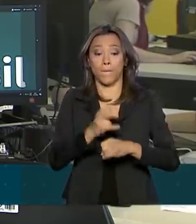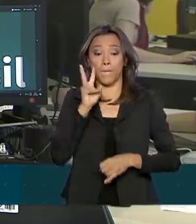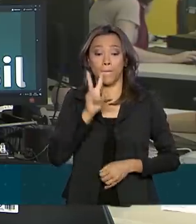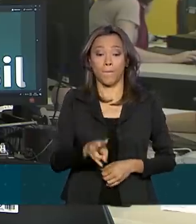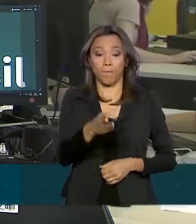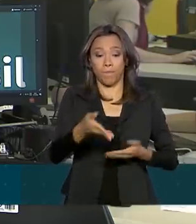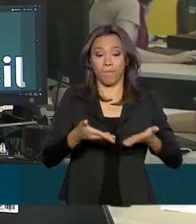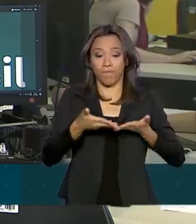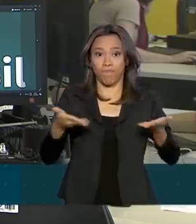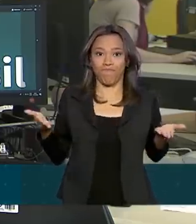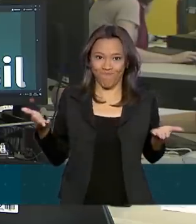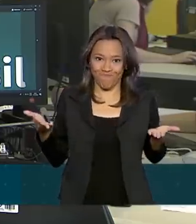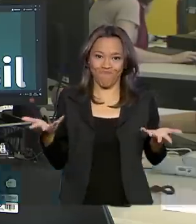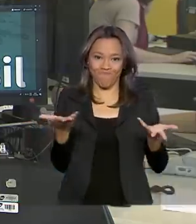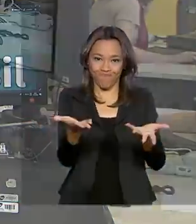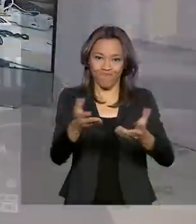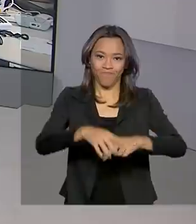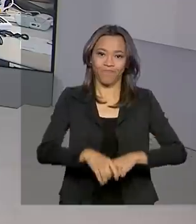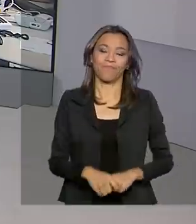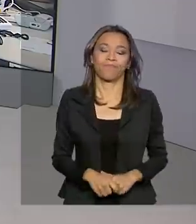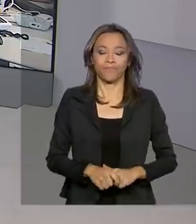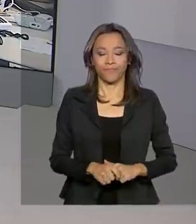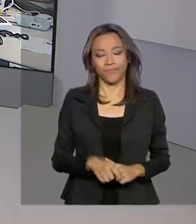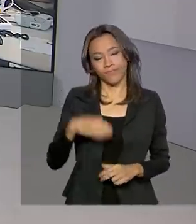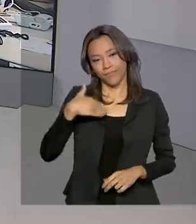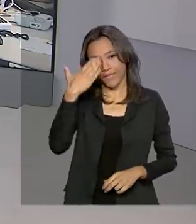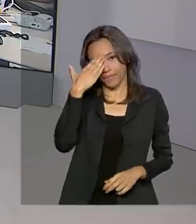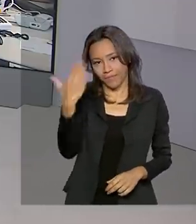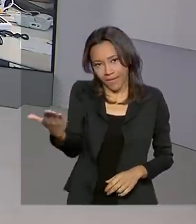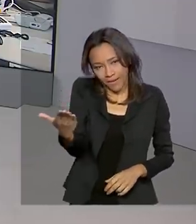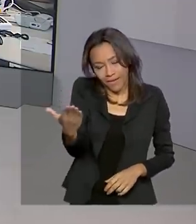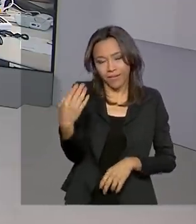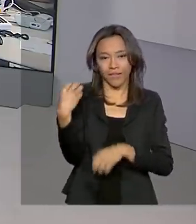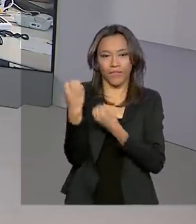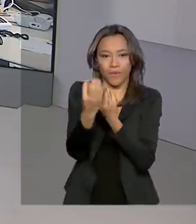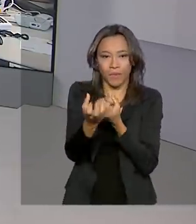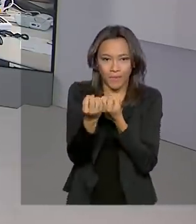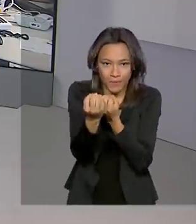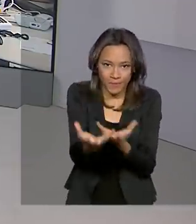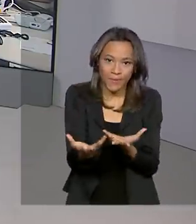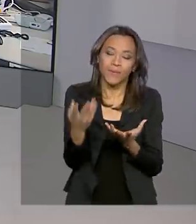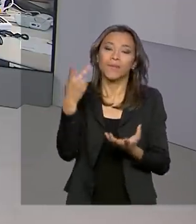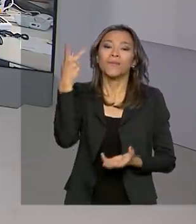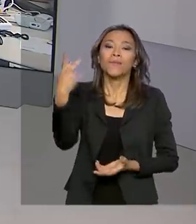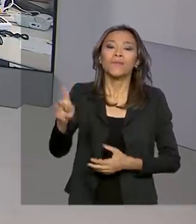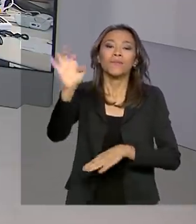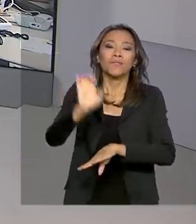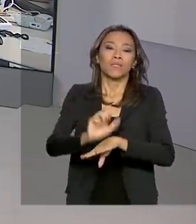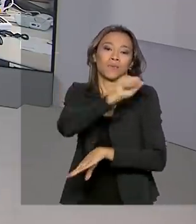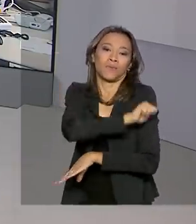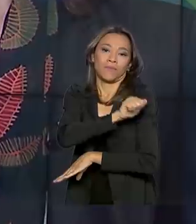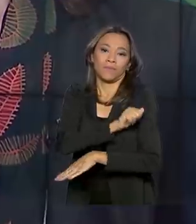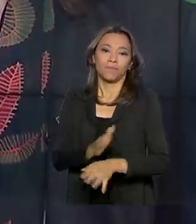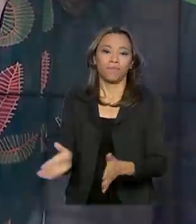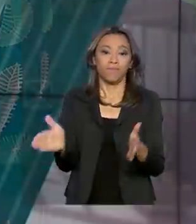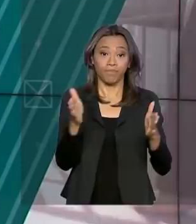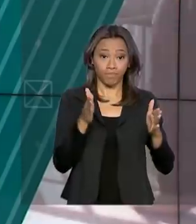.br. Voltamos com você, Renata. Obrigada, Cláudia, pelas suas informações ao vivo e direto do Rio de Janeiro.